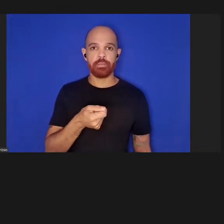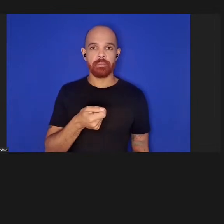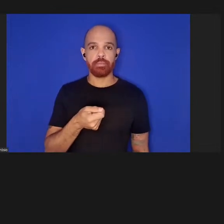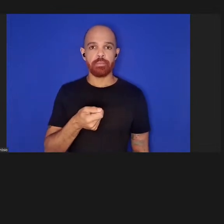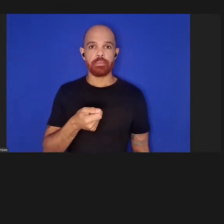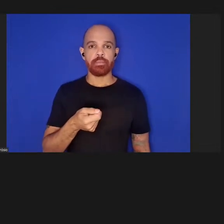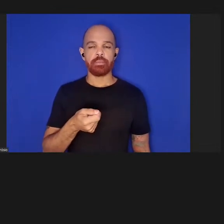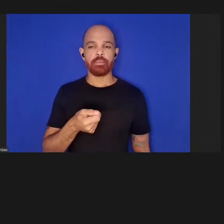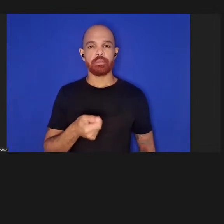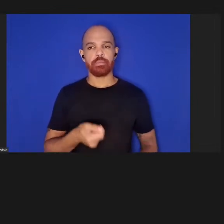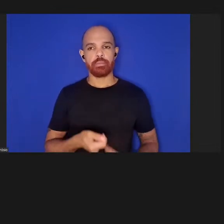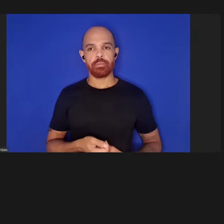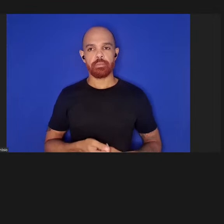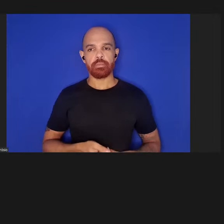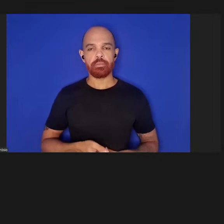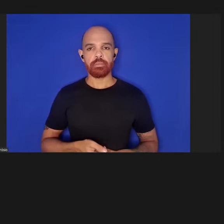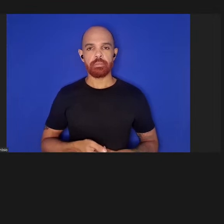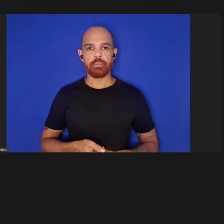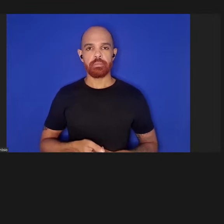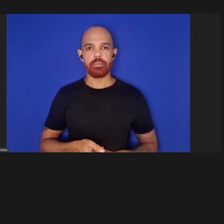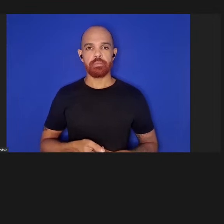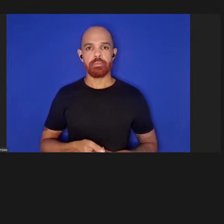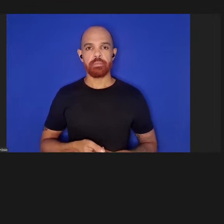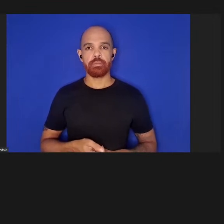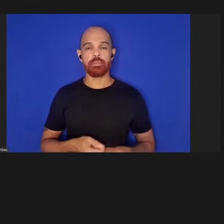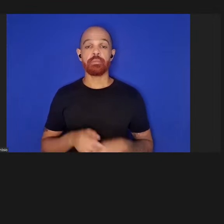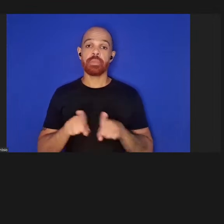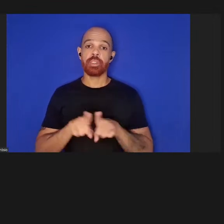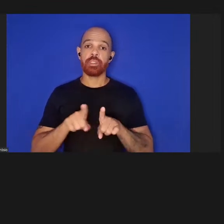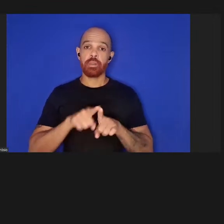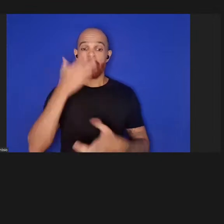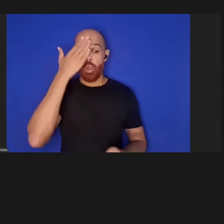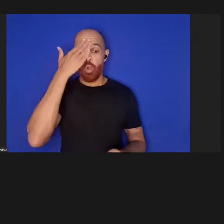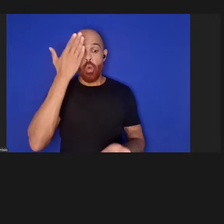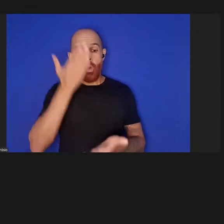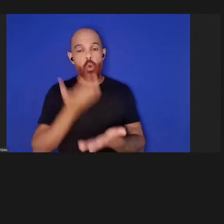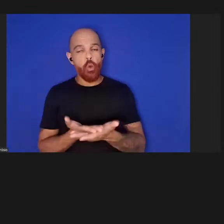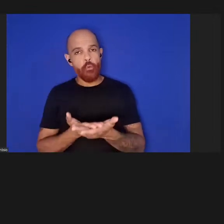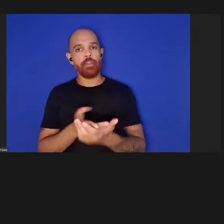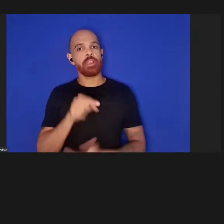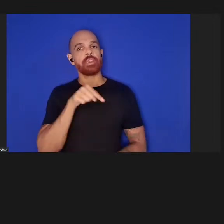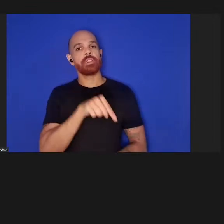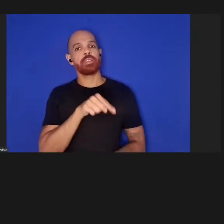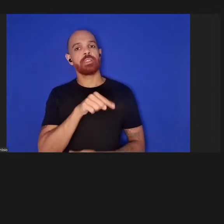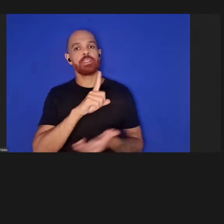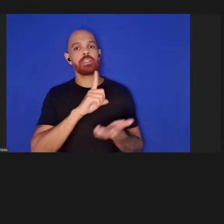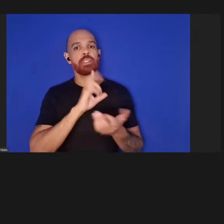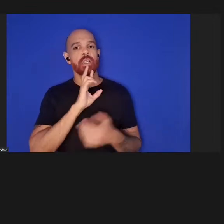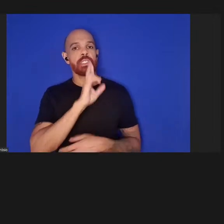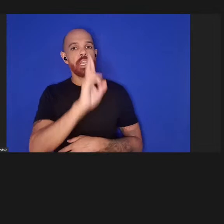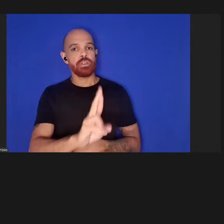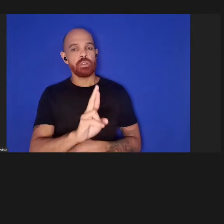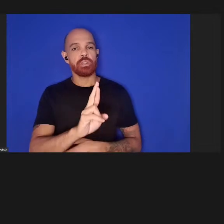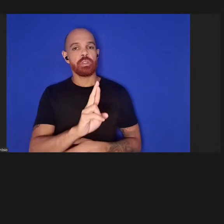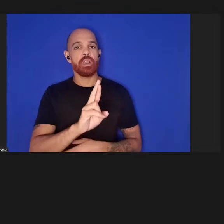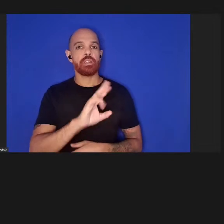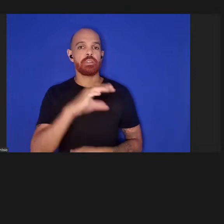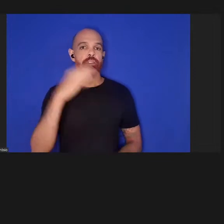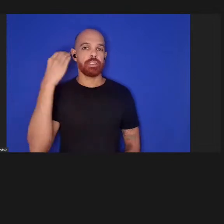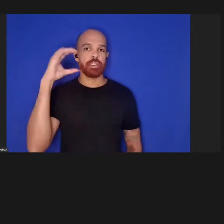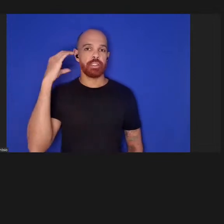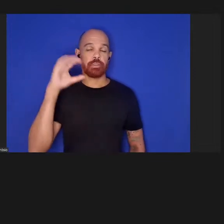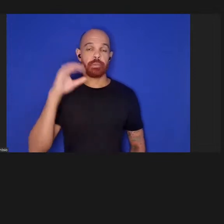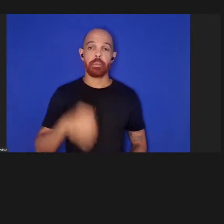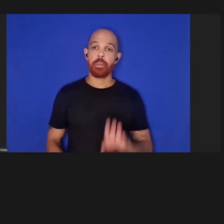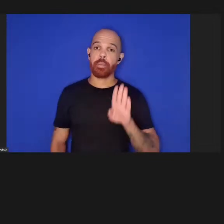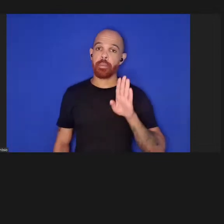bem como a confiança que nós podemos ter nesses resultados científicos entretanto